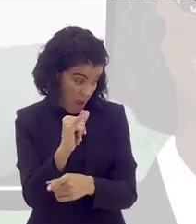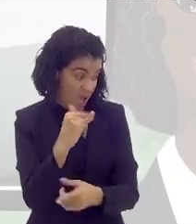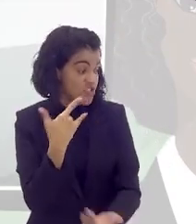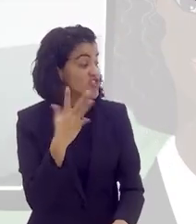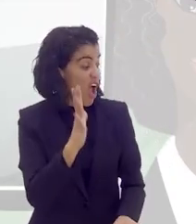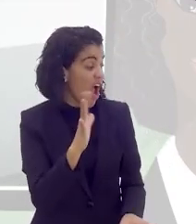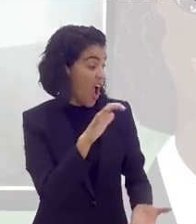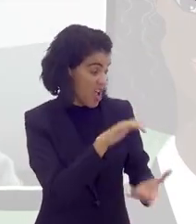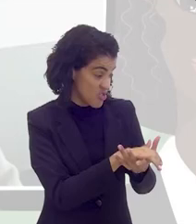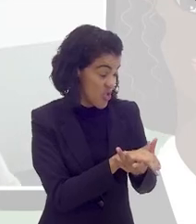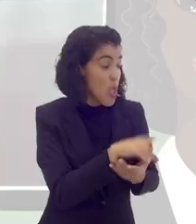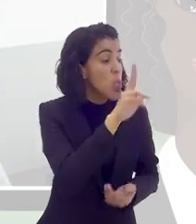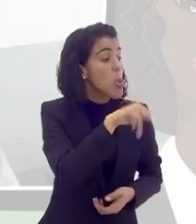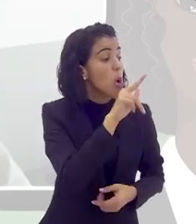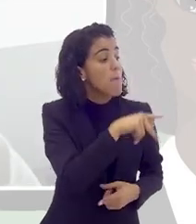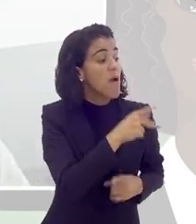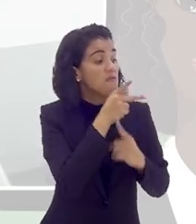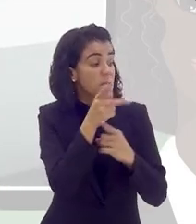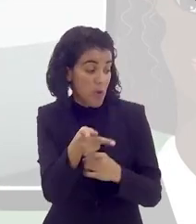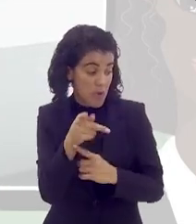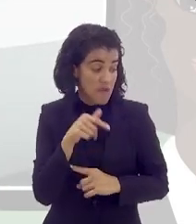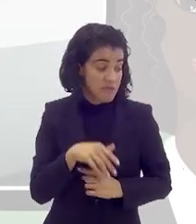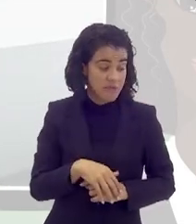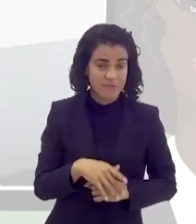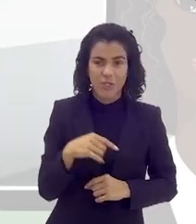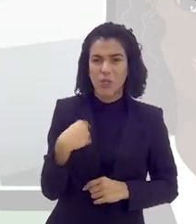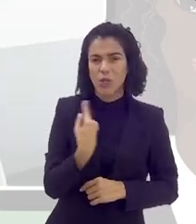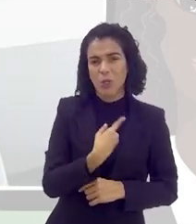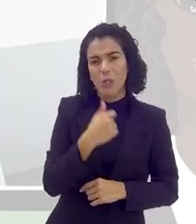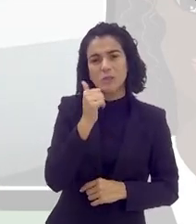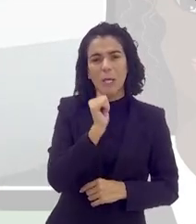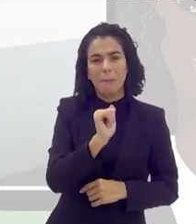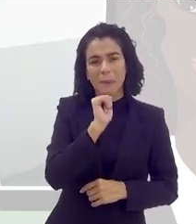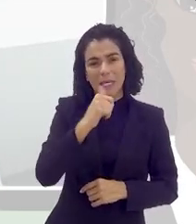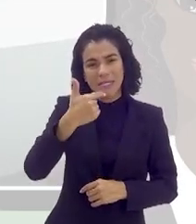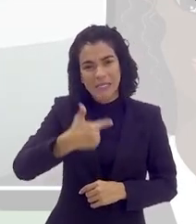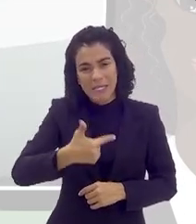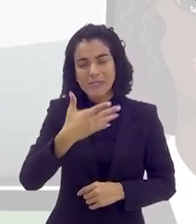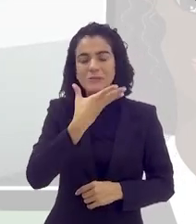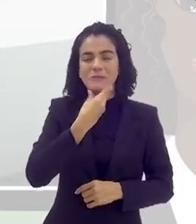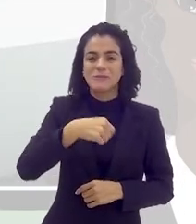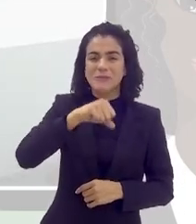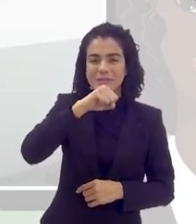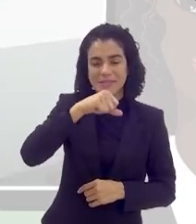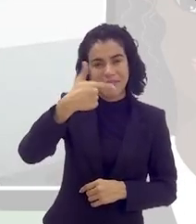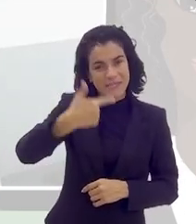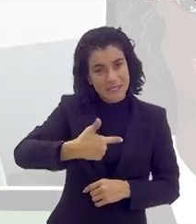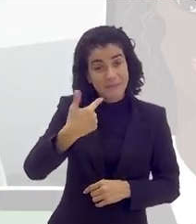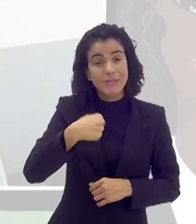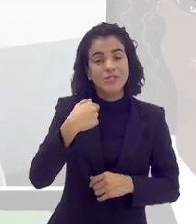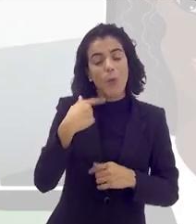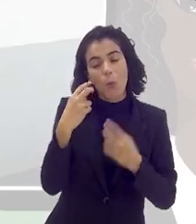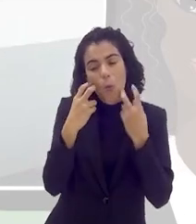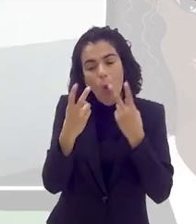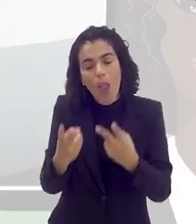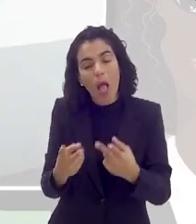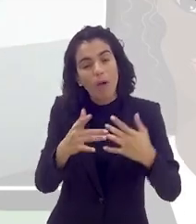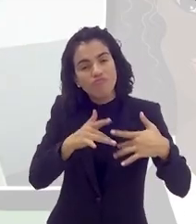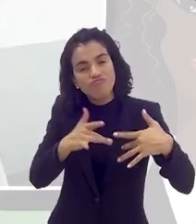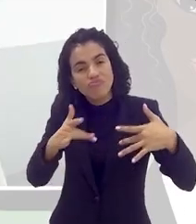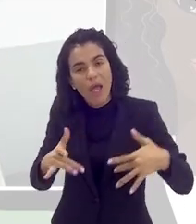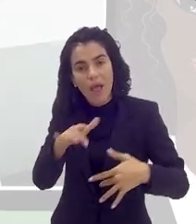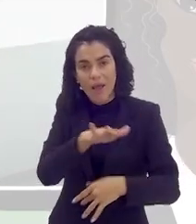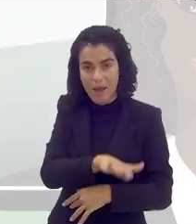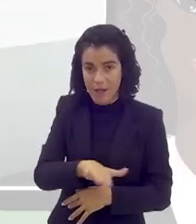agora que armou outra, e nunca mais vai querer ver você. Então, a gente que é madrasta e padrasto, a gente tem que ter um olhar generoso com a criança.